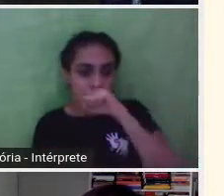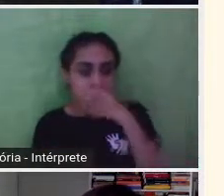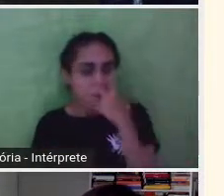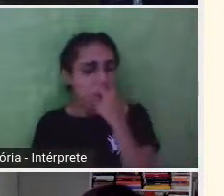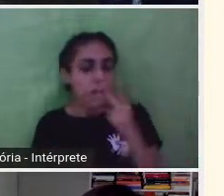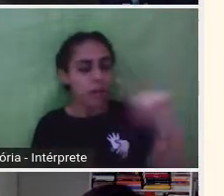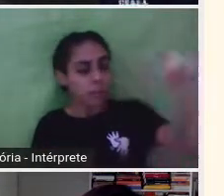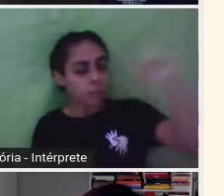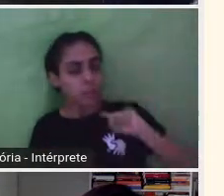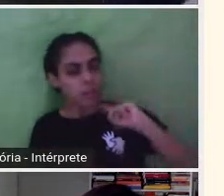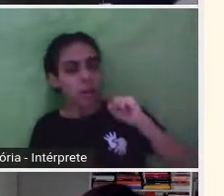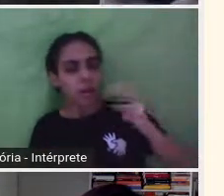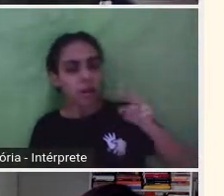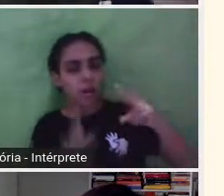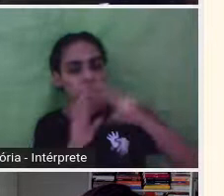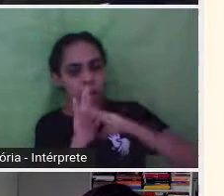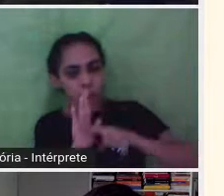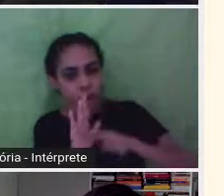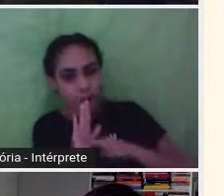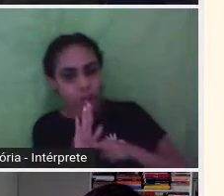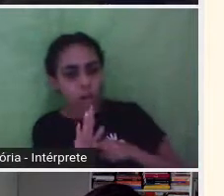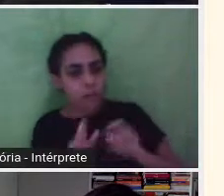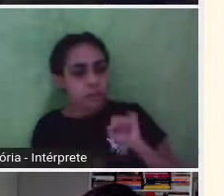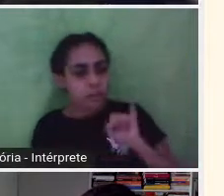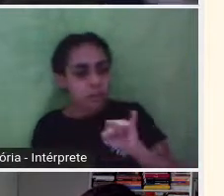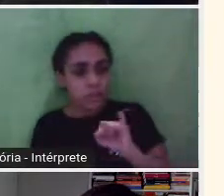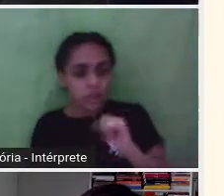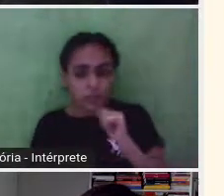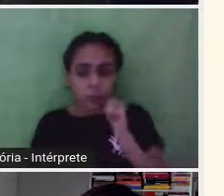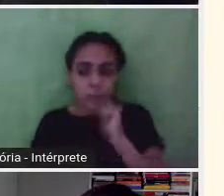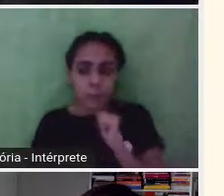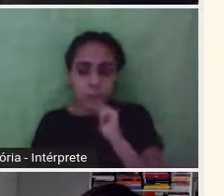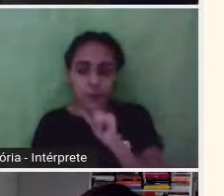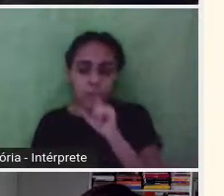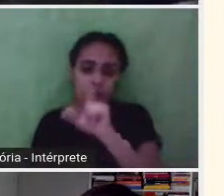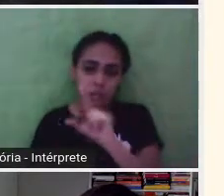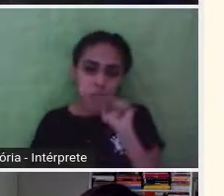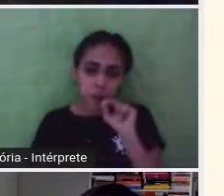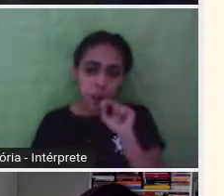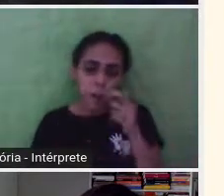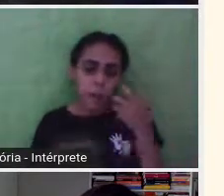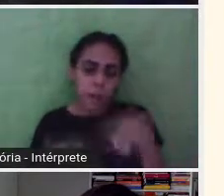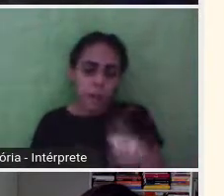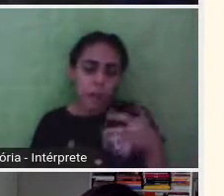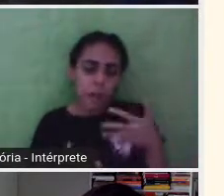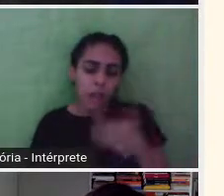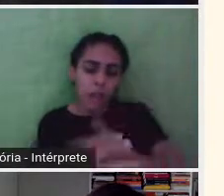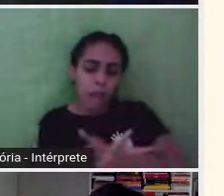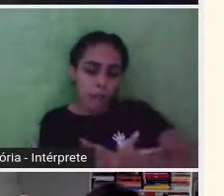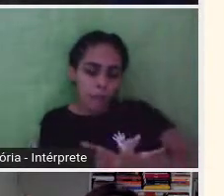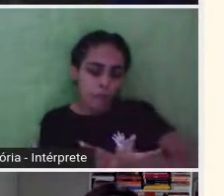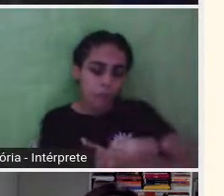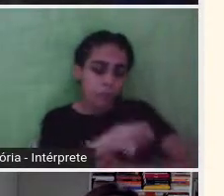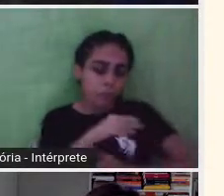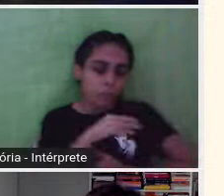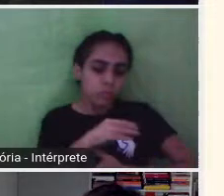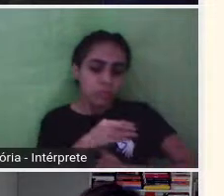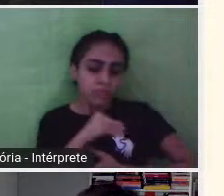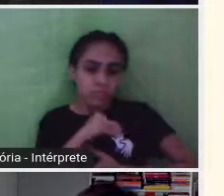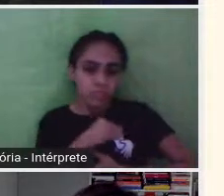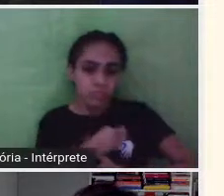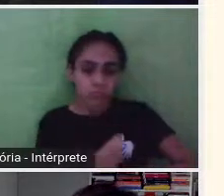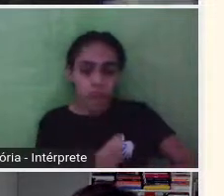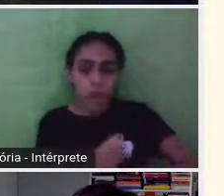Então, a mulher que decide não amamentar livremente ou a mulher que